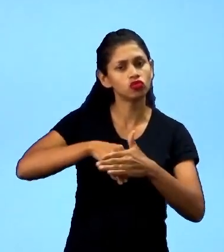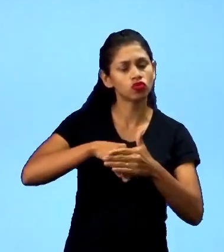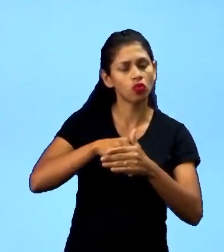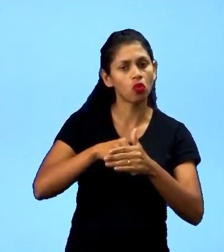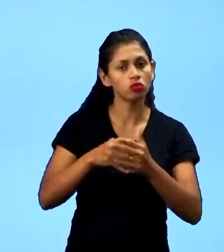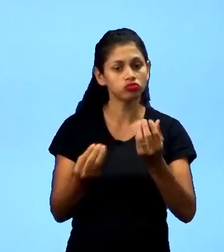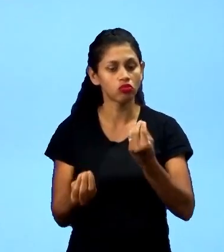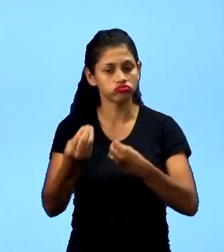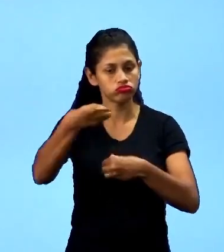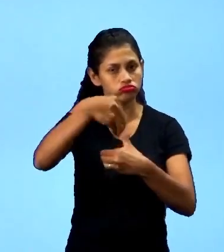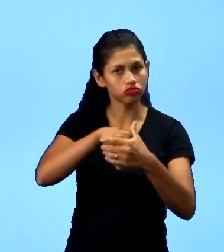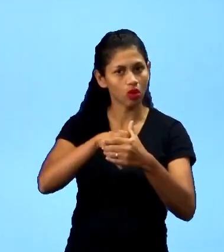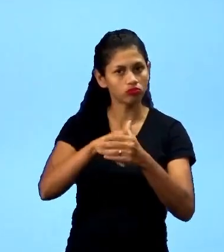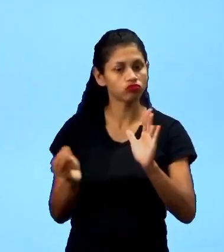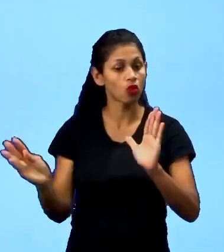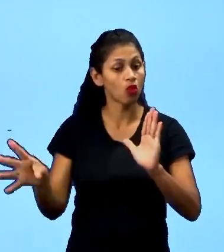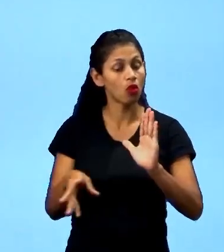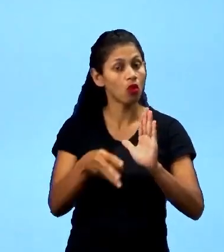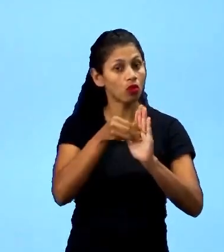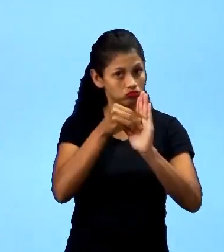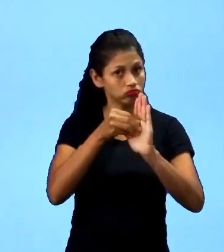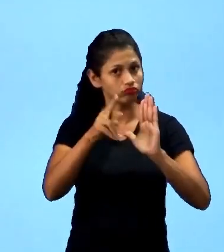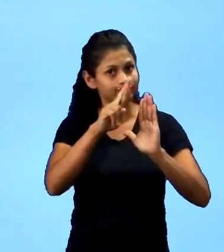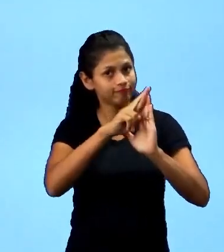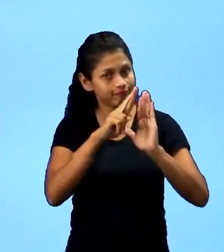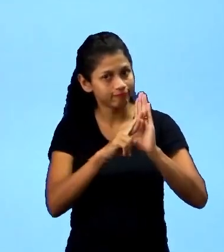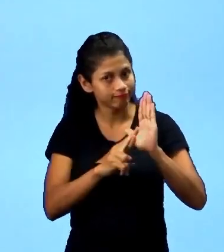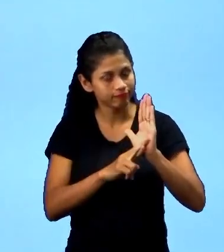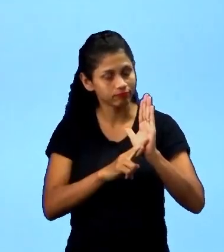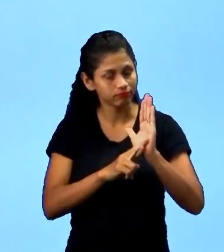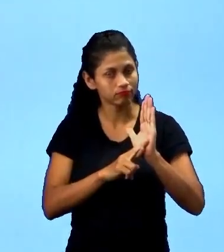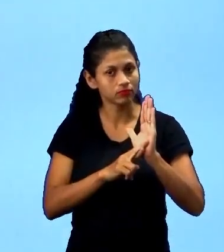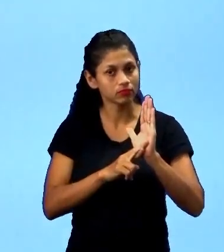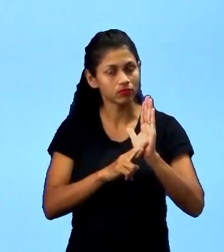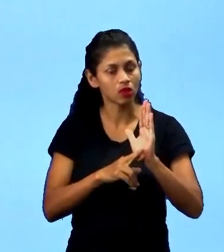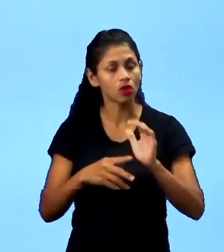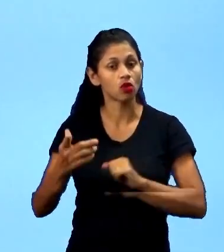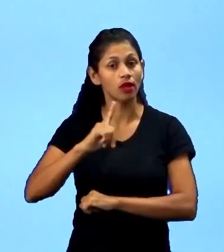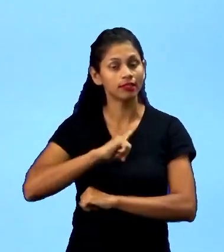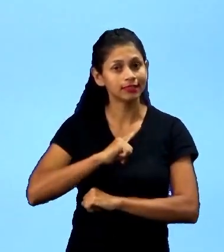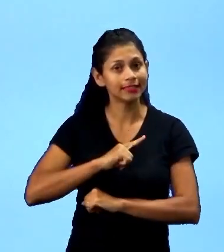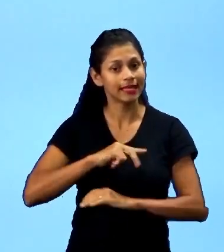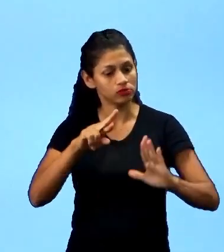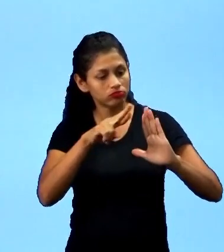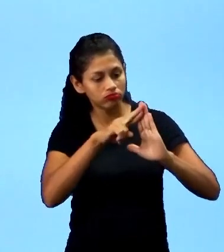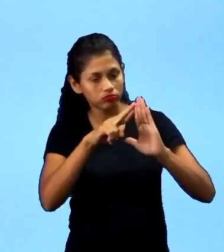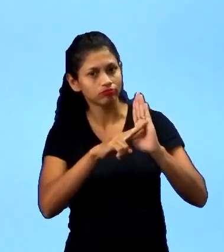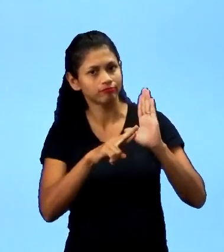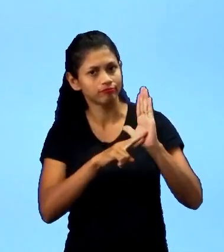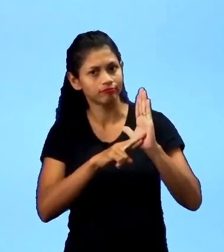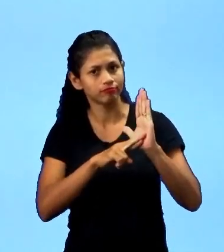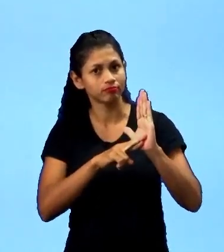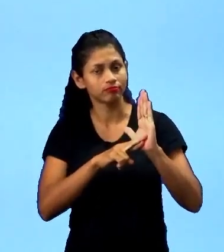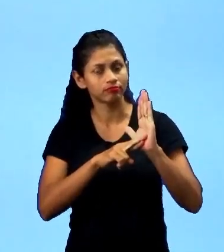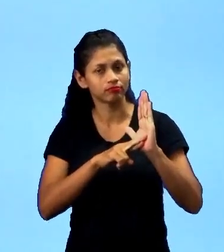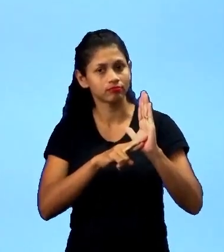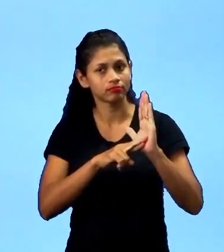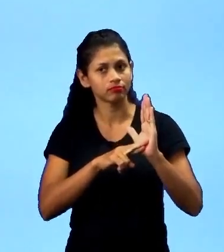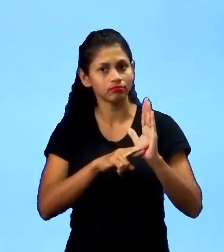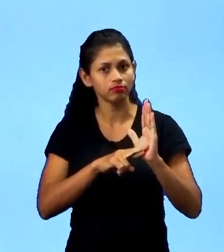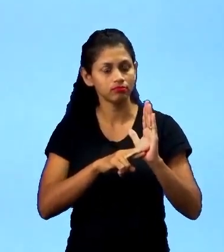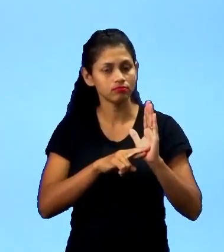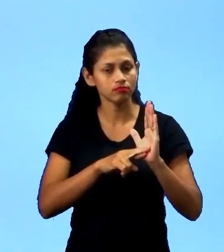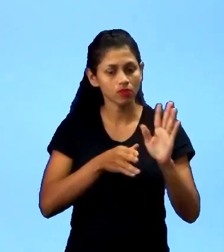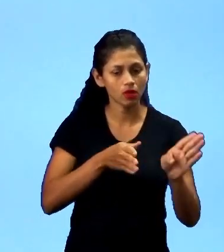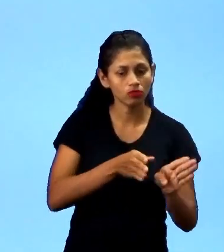regras, né? A gente começa a delimitar, mas quando há uma regulamentação, uma definição efetiva de que regras, de que